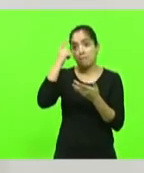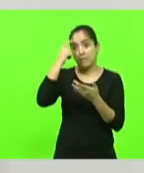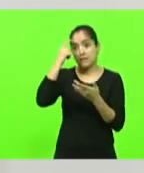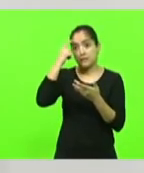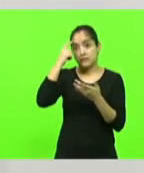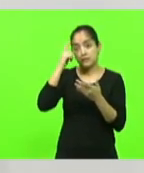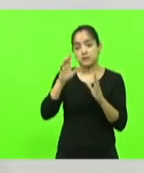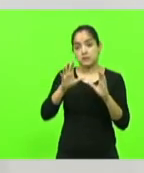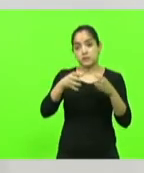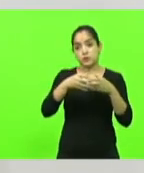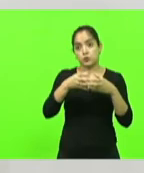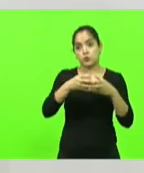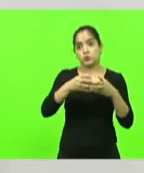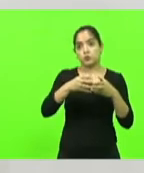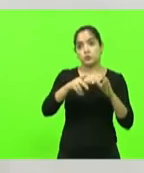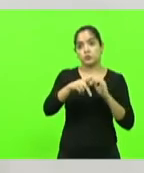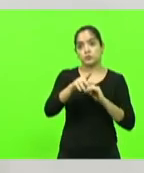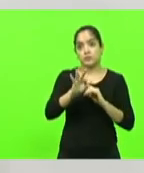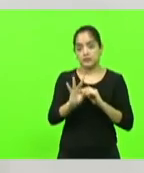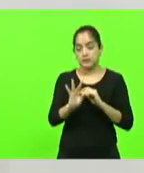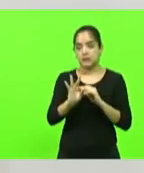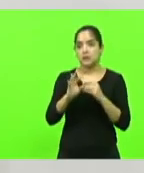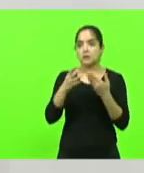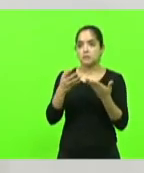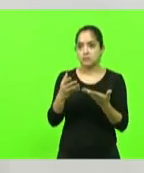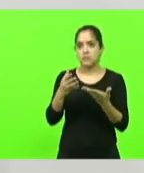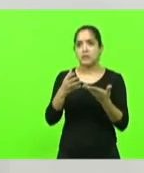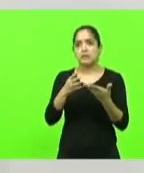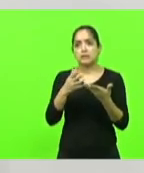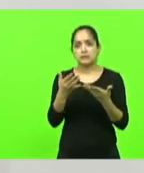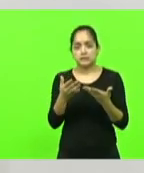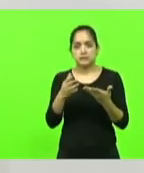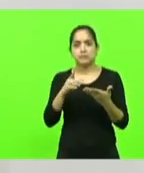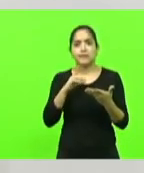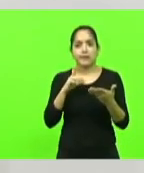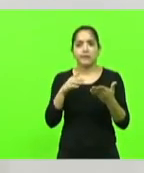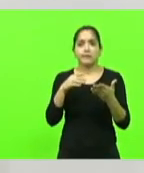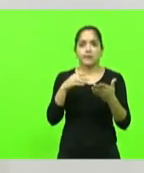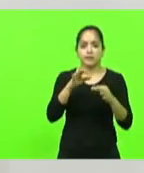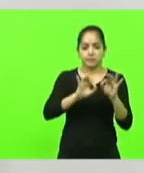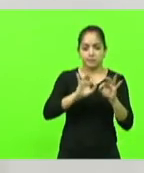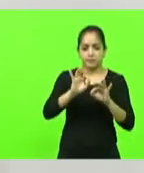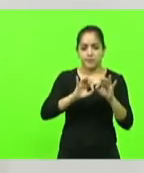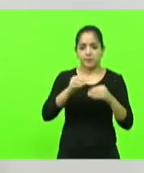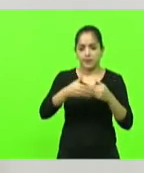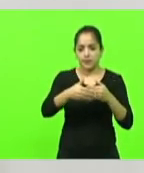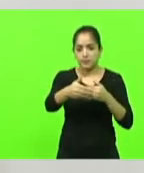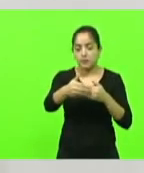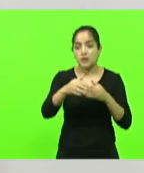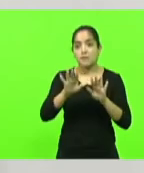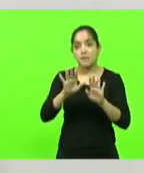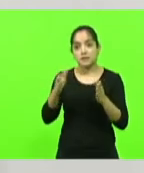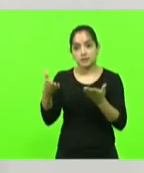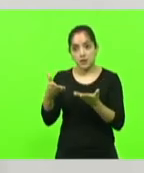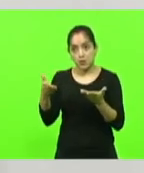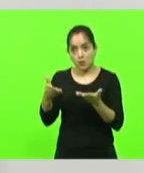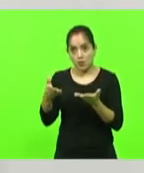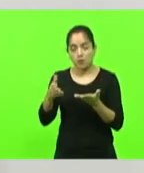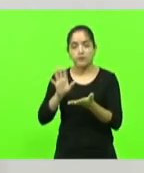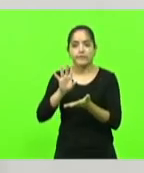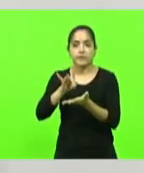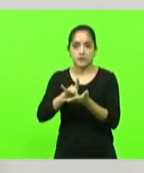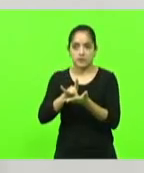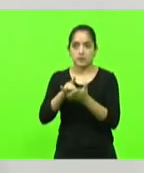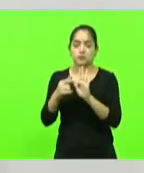óbvio que eles tem as suas projeções para 2022 mas agora nós temos que trazer aquilo que é uma verdade